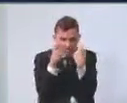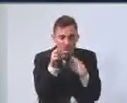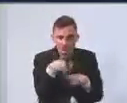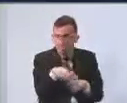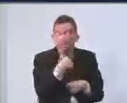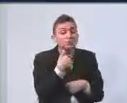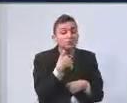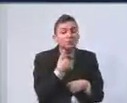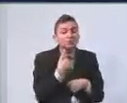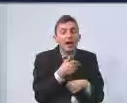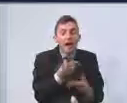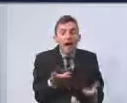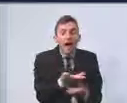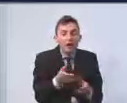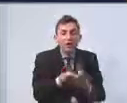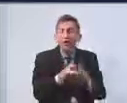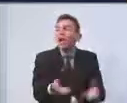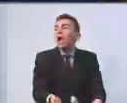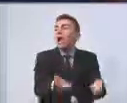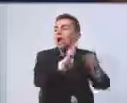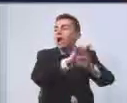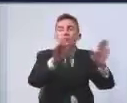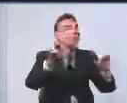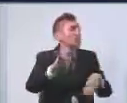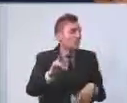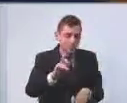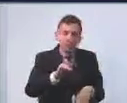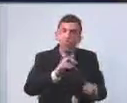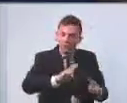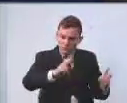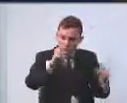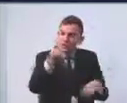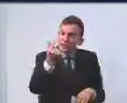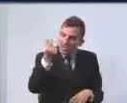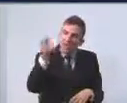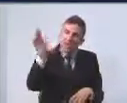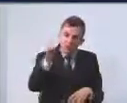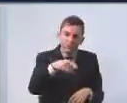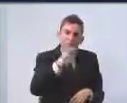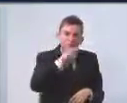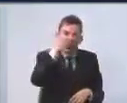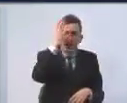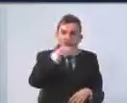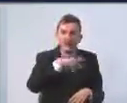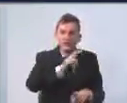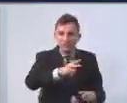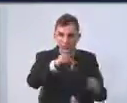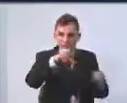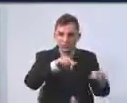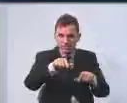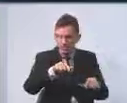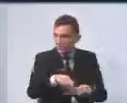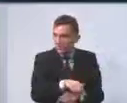podemos abrir mão da continuidade desses serviços e muito menos dos recursos que vão garantir a continuidade desse serviço.